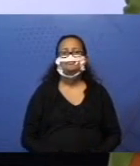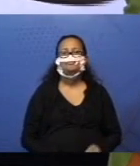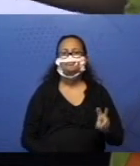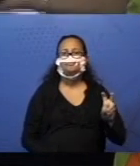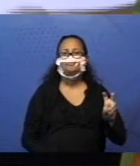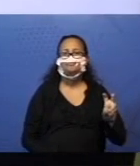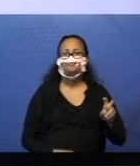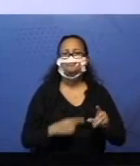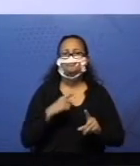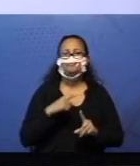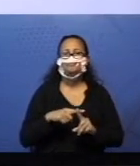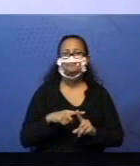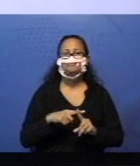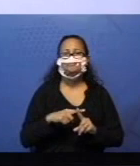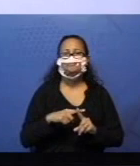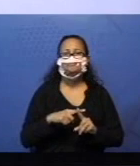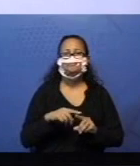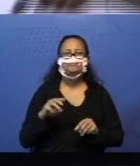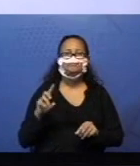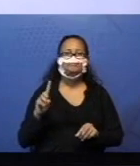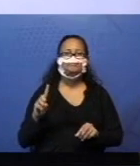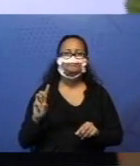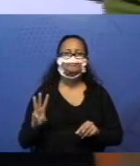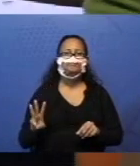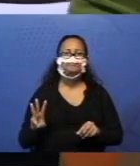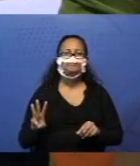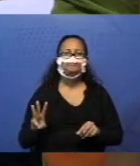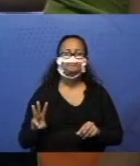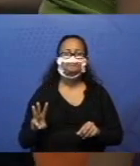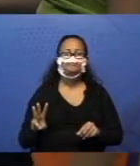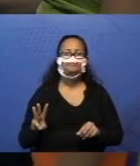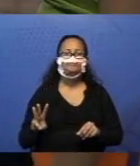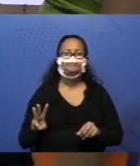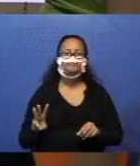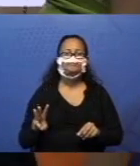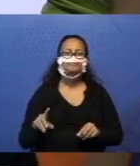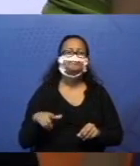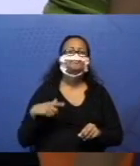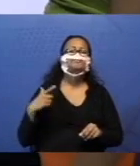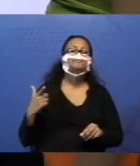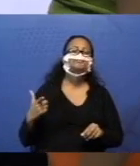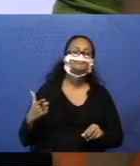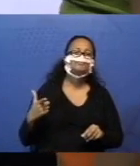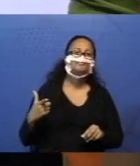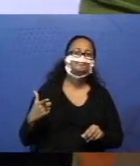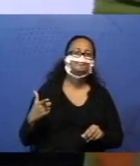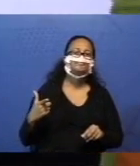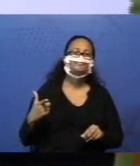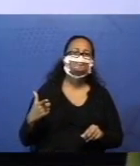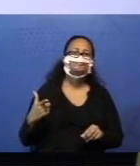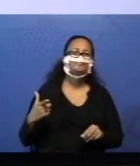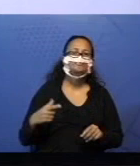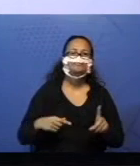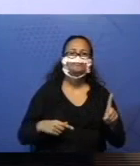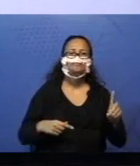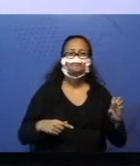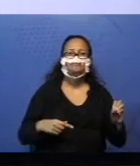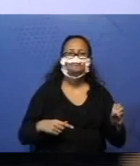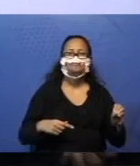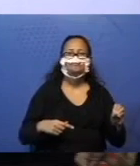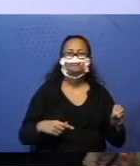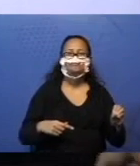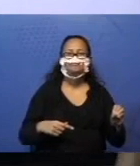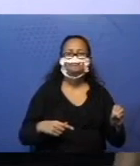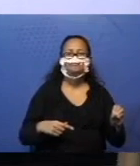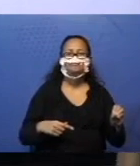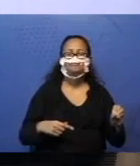Cinco mais treze. Treze. Outra maneira de fazer o dezoito. Dez. Quando